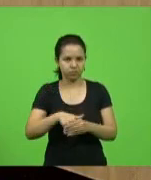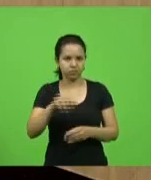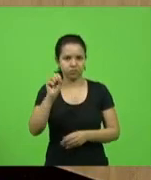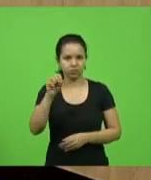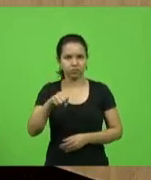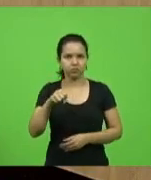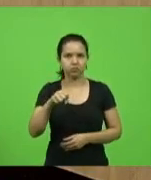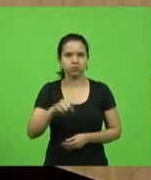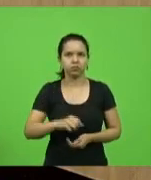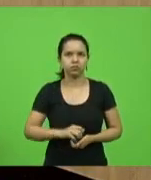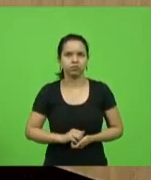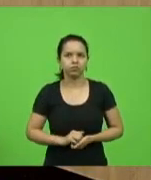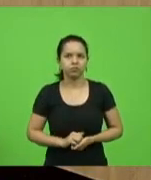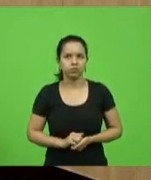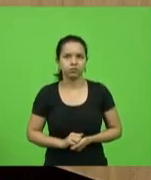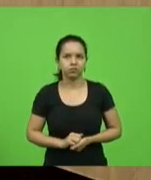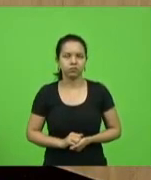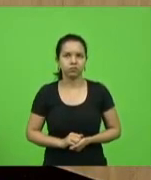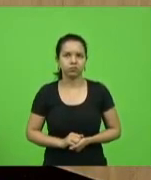Deputado Volney Weber, vota sim.